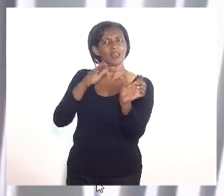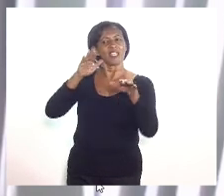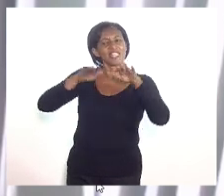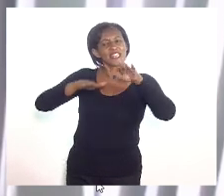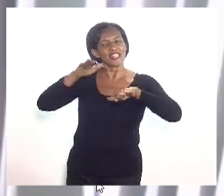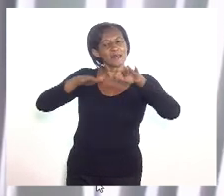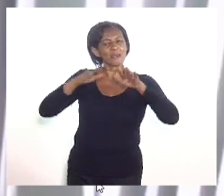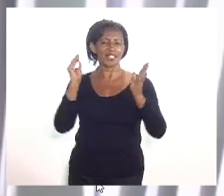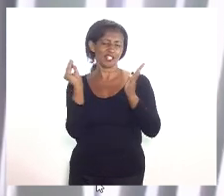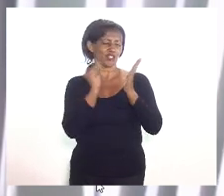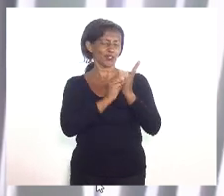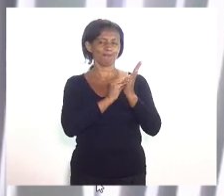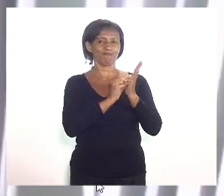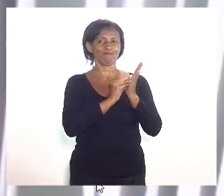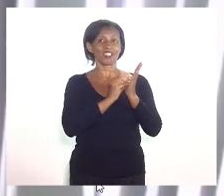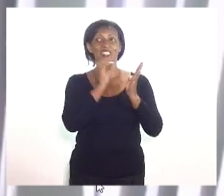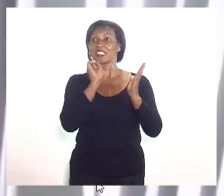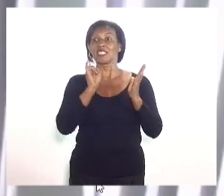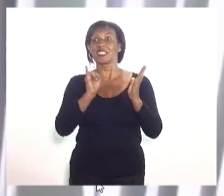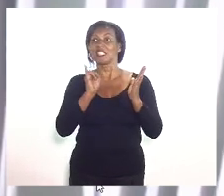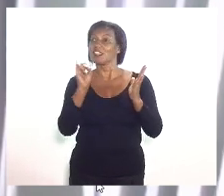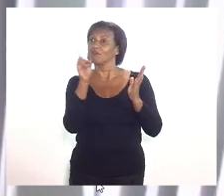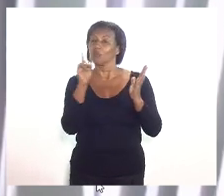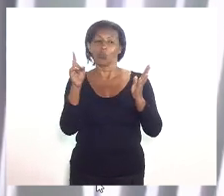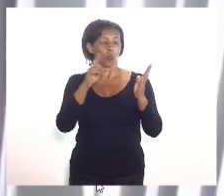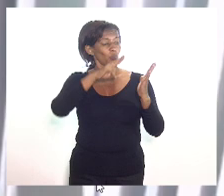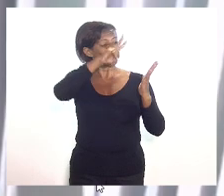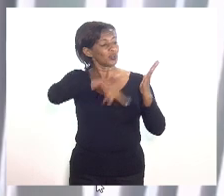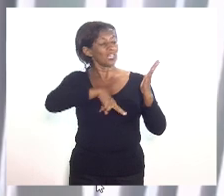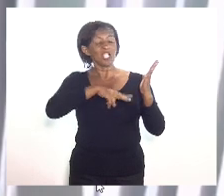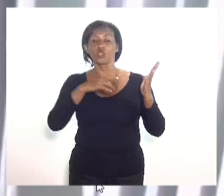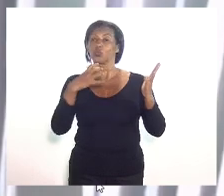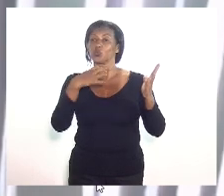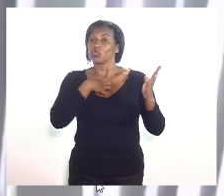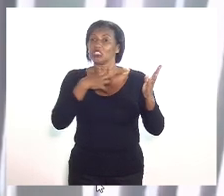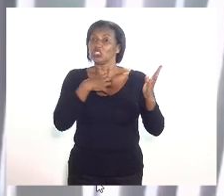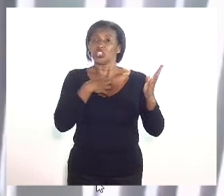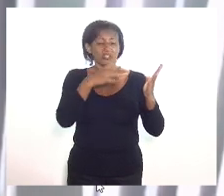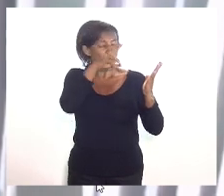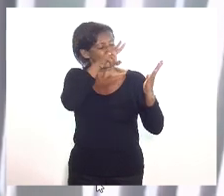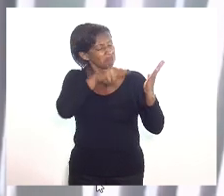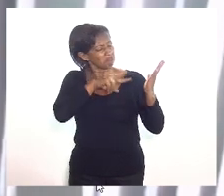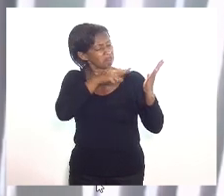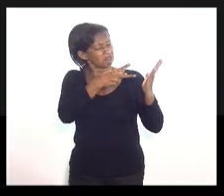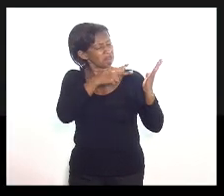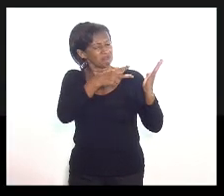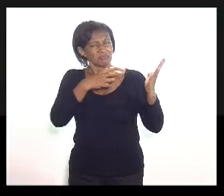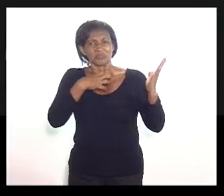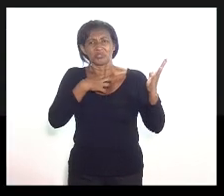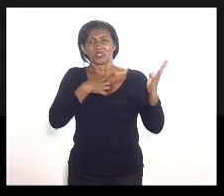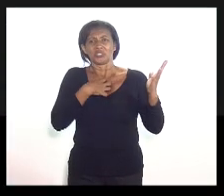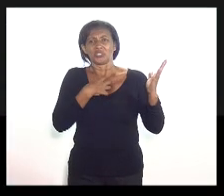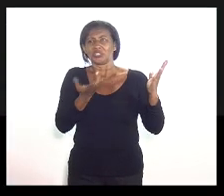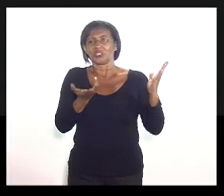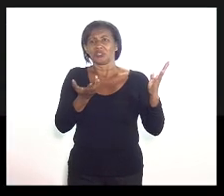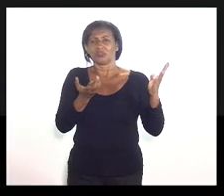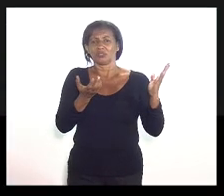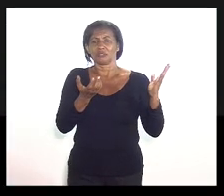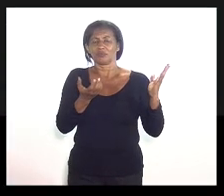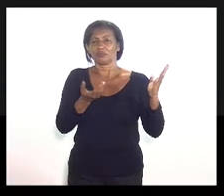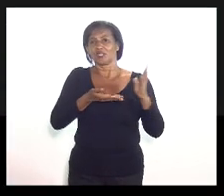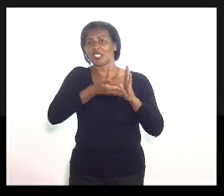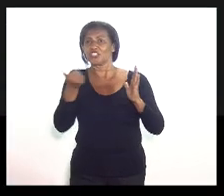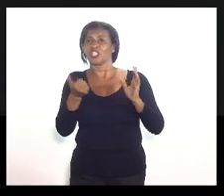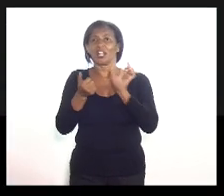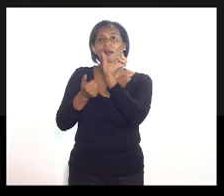raça, senão o texto não tem sentido, gente. Dá uma olhada, olhada, Márcio. É independentemente de raça, tal, outra, é só de classe que você quer tirar.